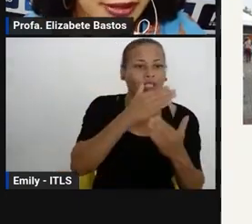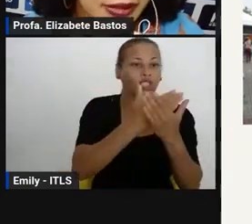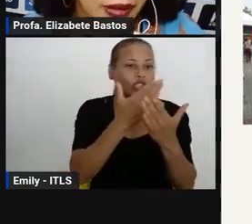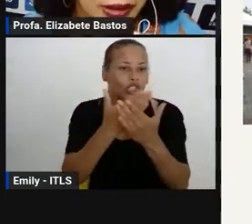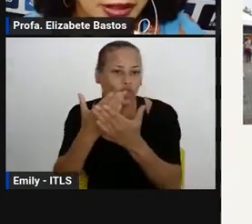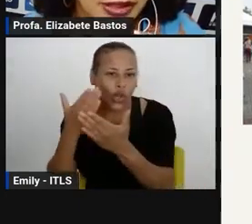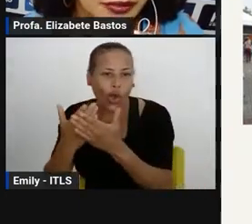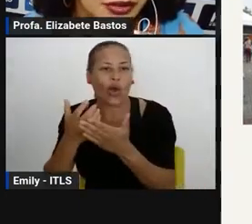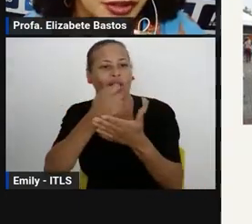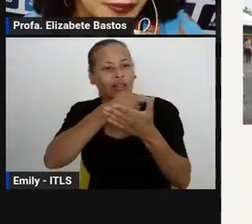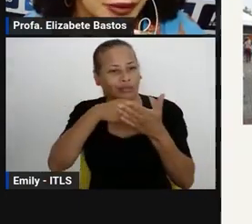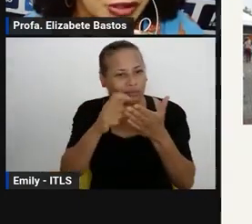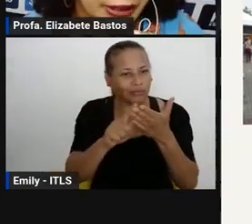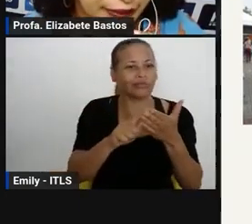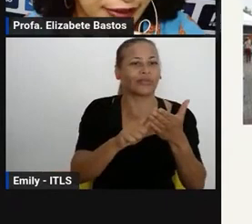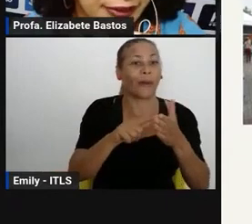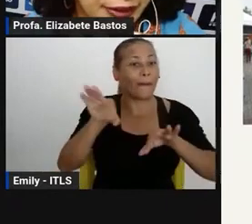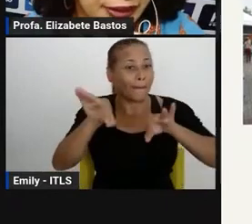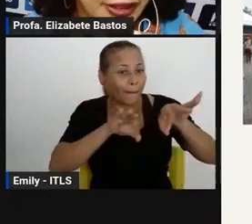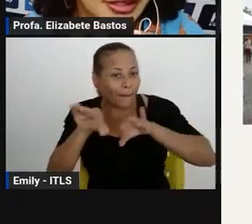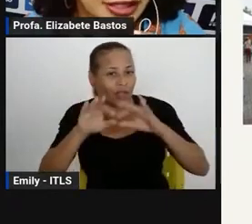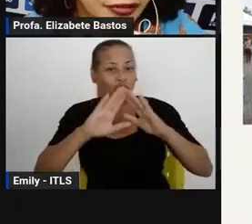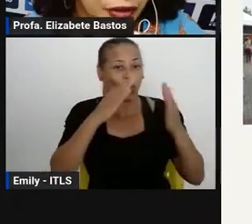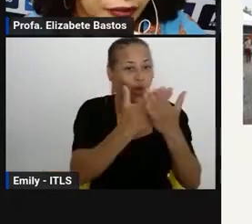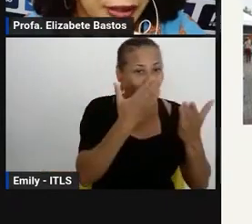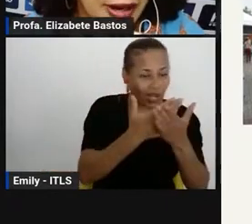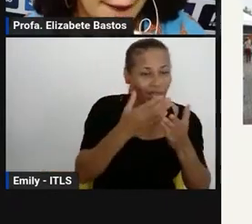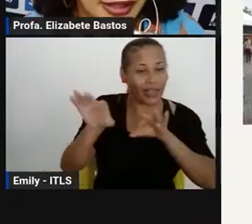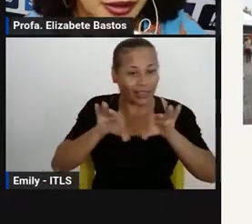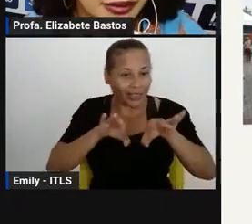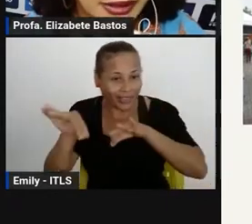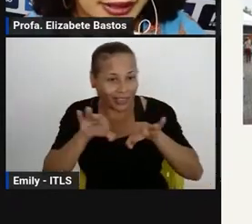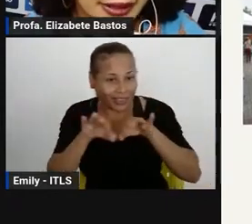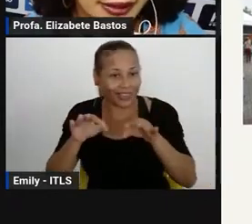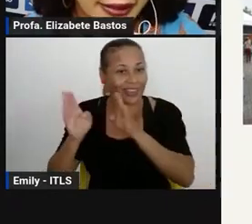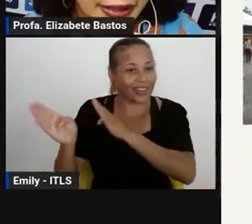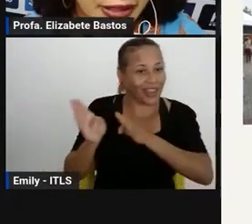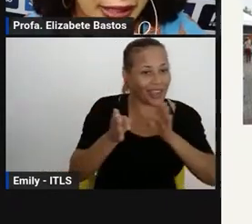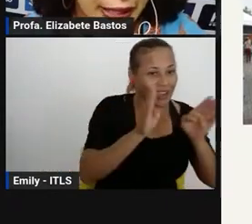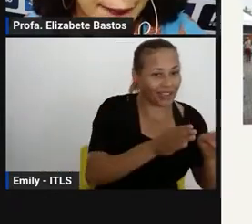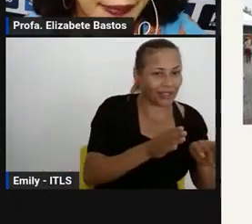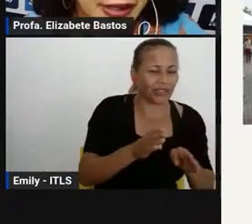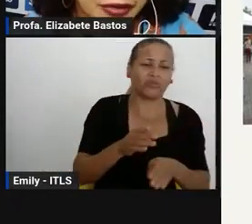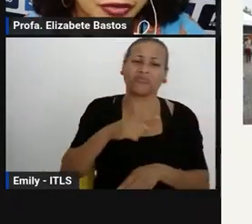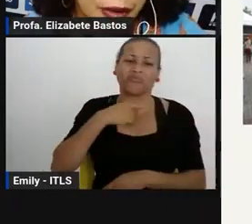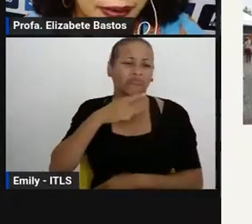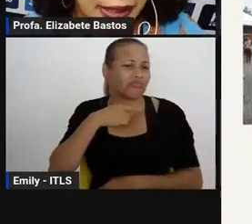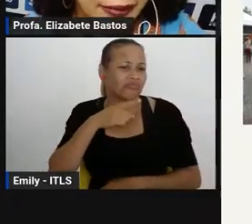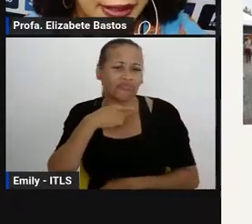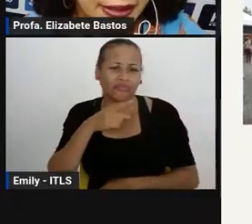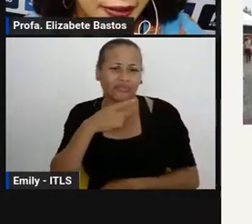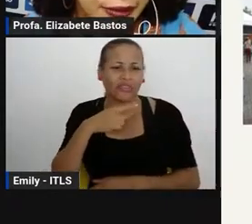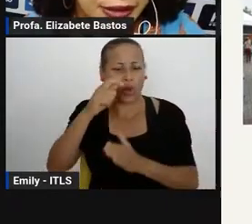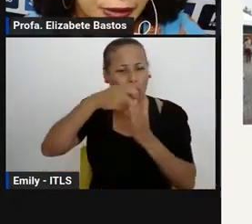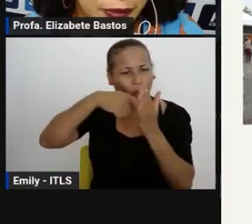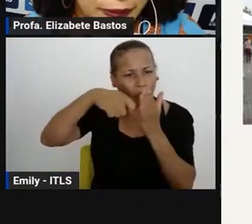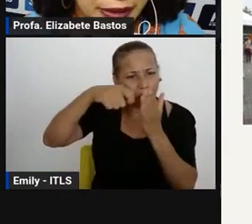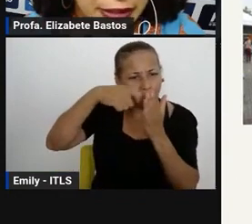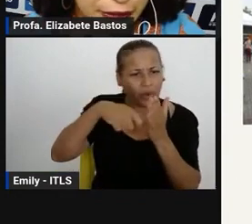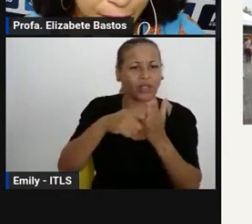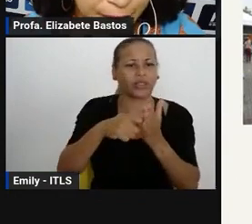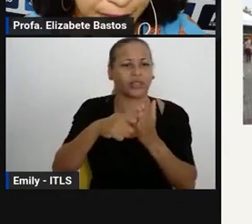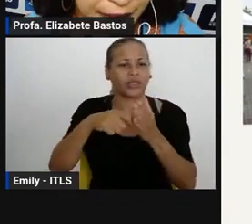muitas escolas desenvolveram projetos e desenvolvem, mas não conseguiram cadastrar no formulário que a Seduc